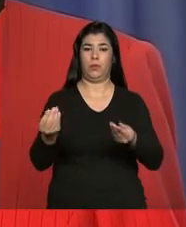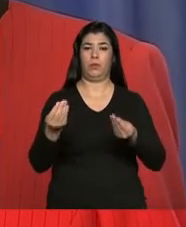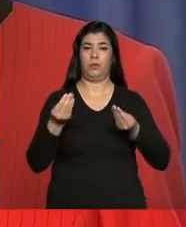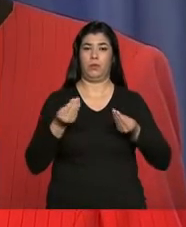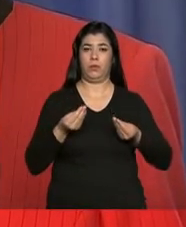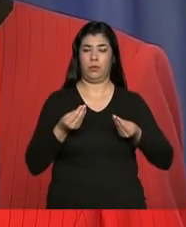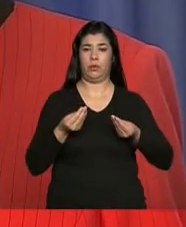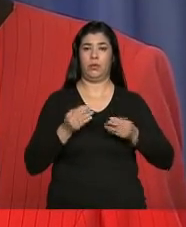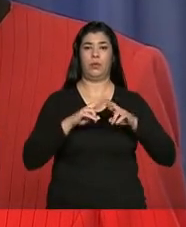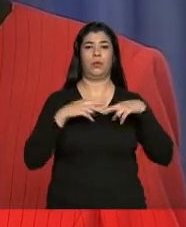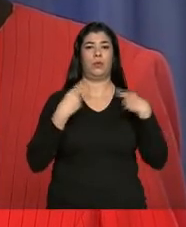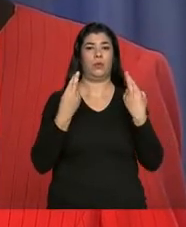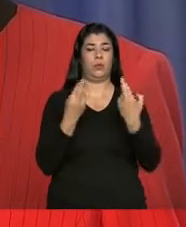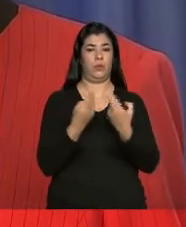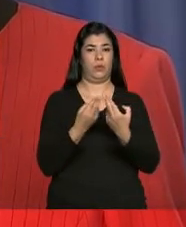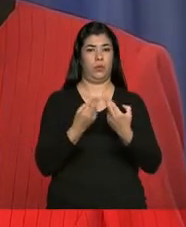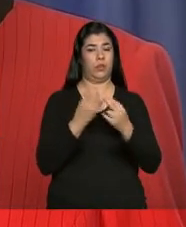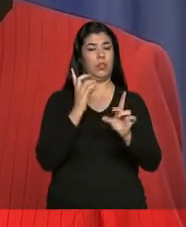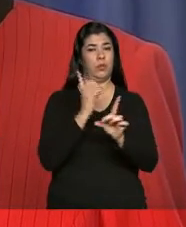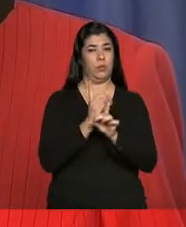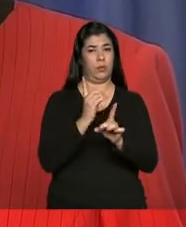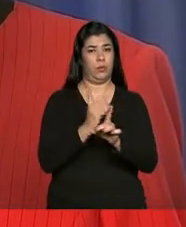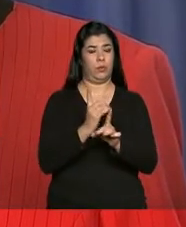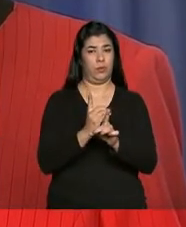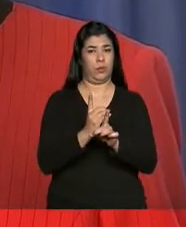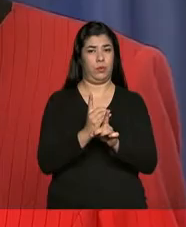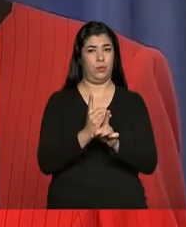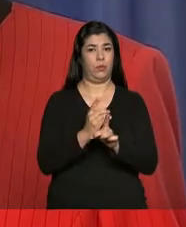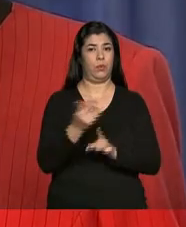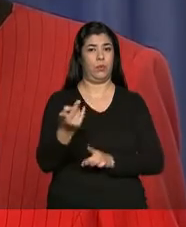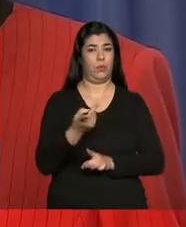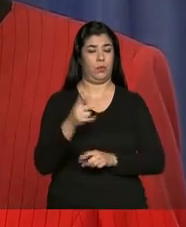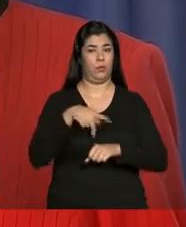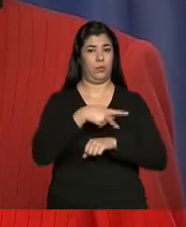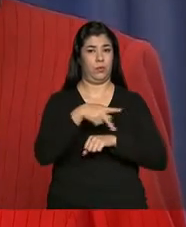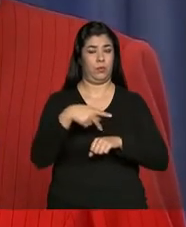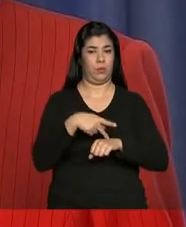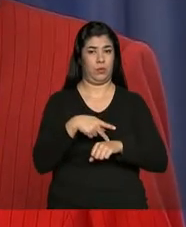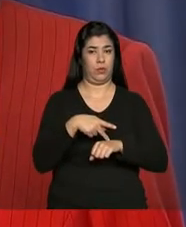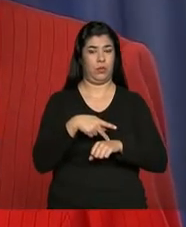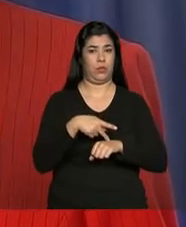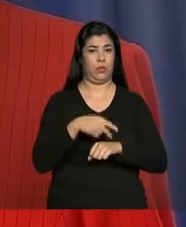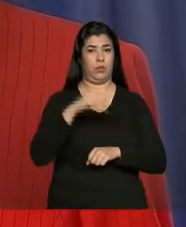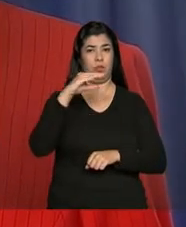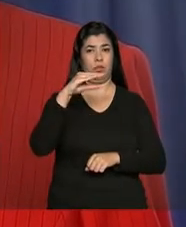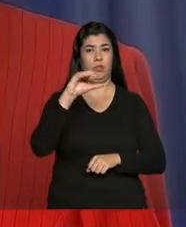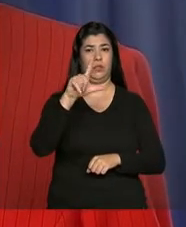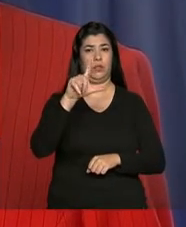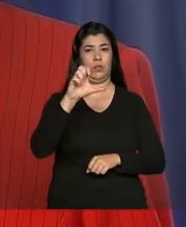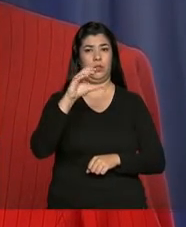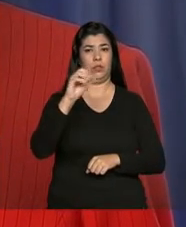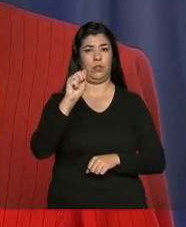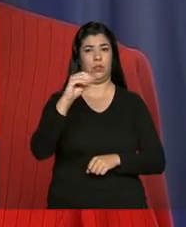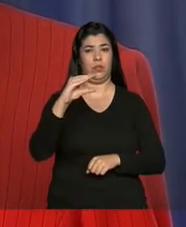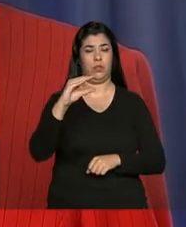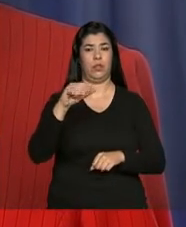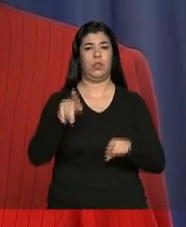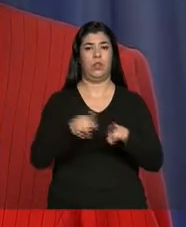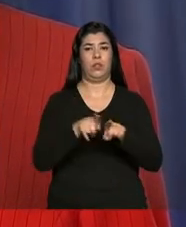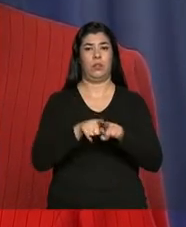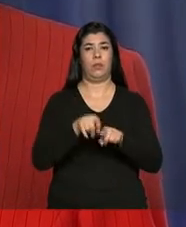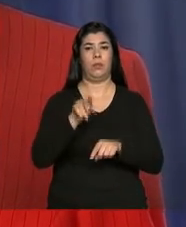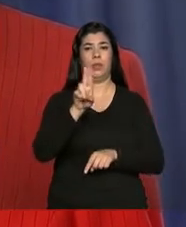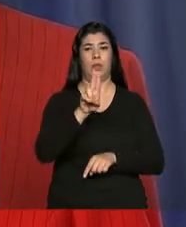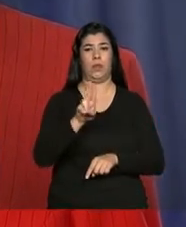a reunião, o encontro entre os países da CELAC e da União Europeia.